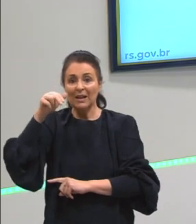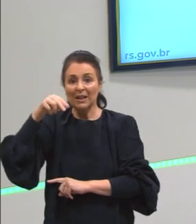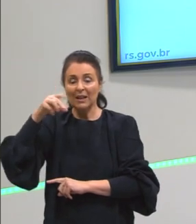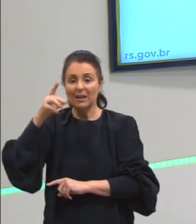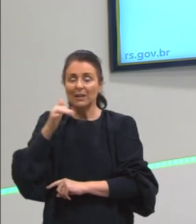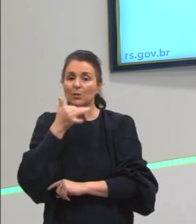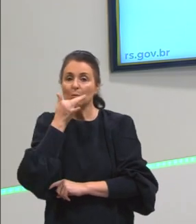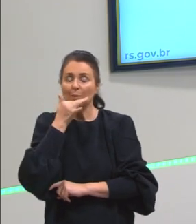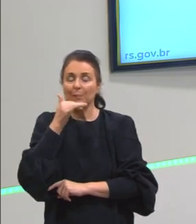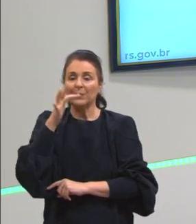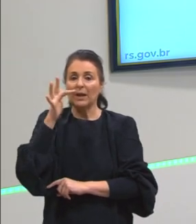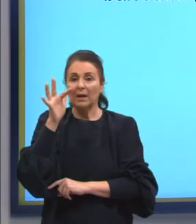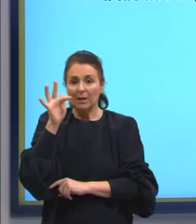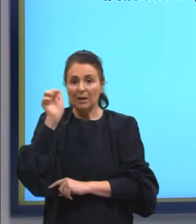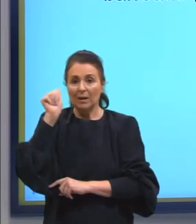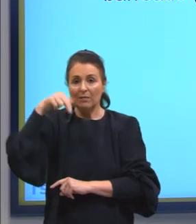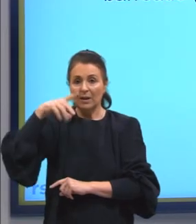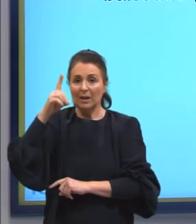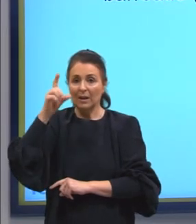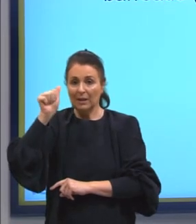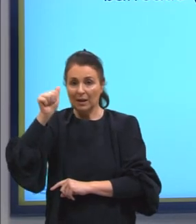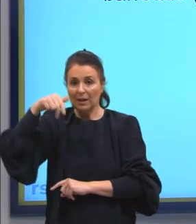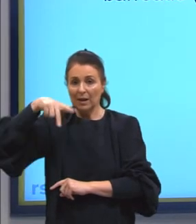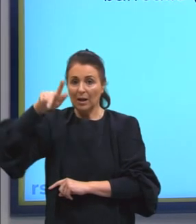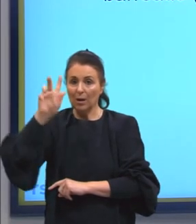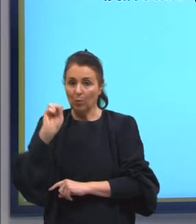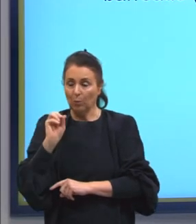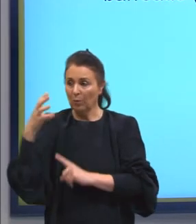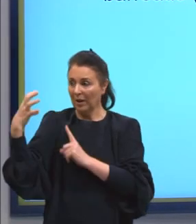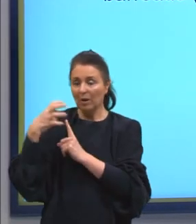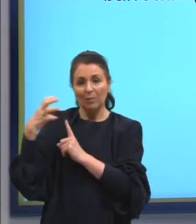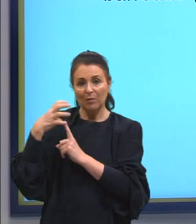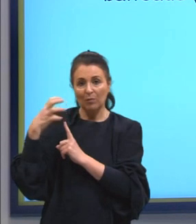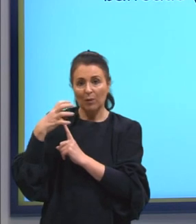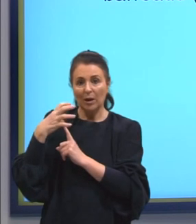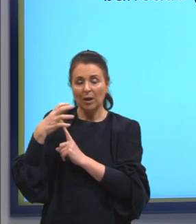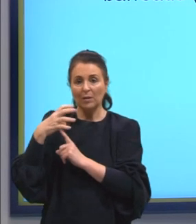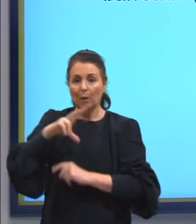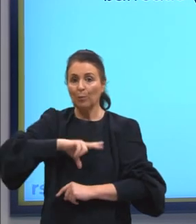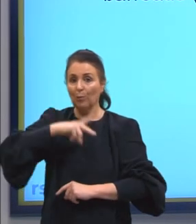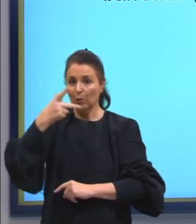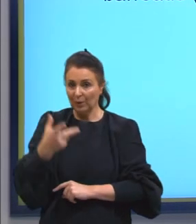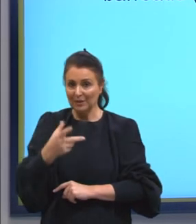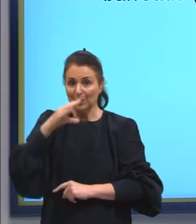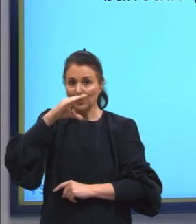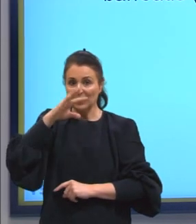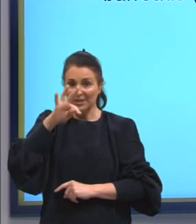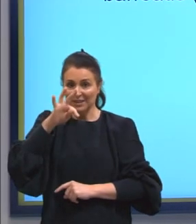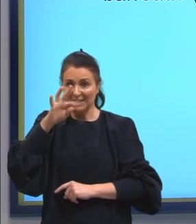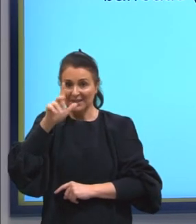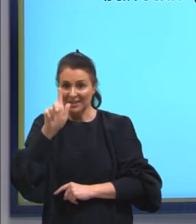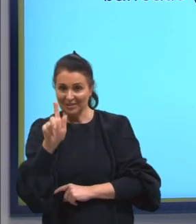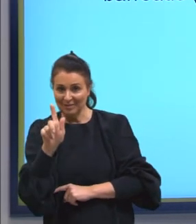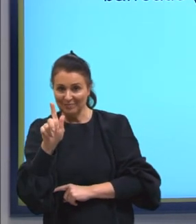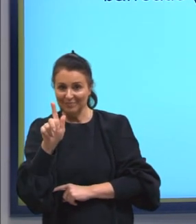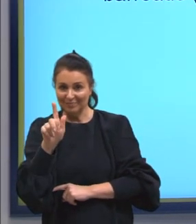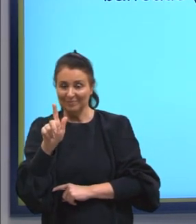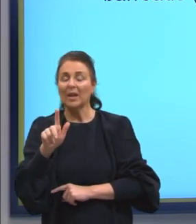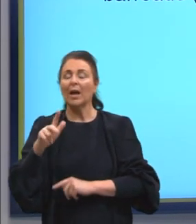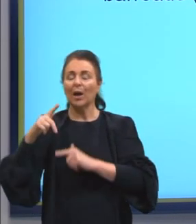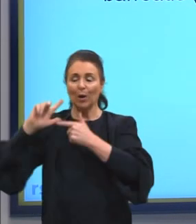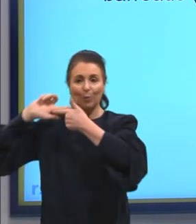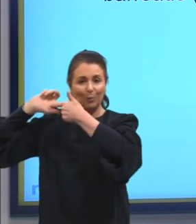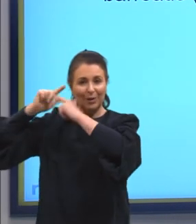fandangos é uma influência portuguesa. Nossos CTGs aí, que têm essa tradição, é uma influência portuguesa.